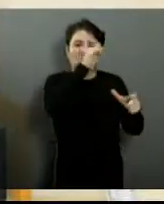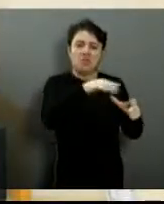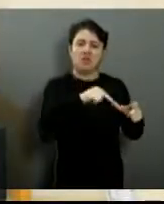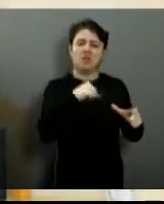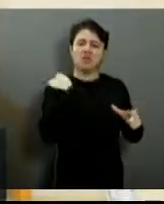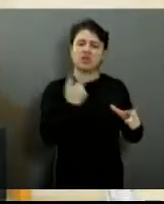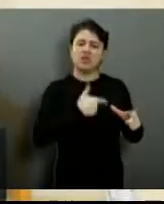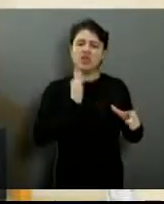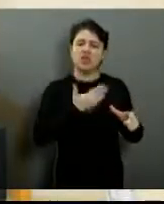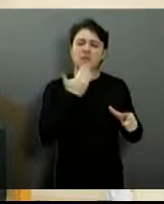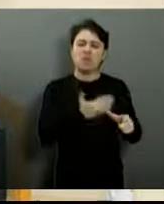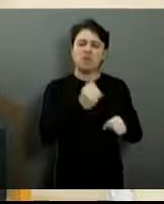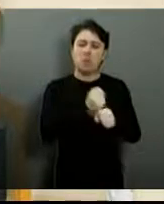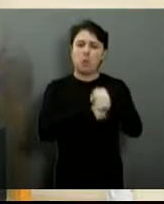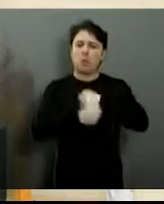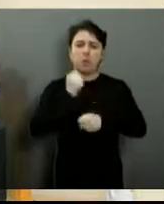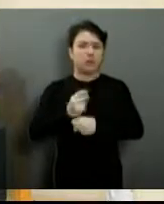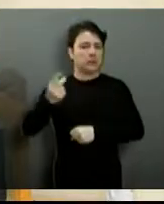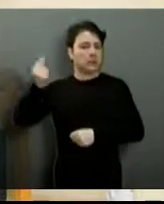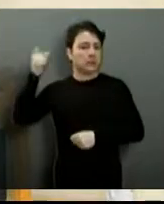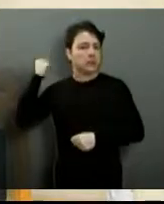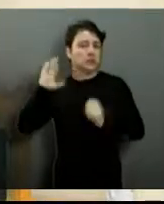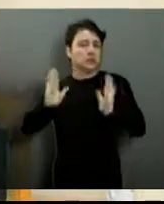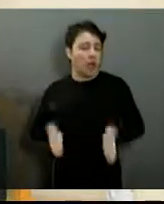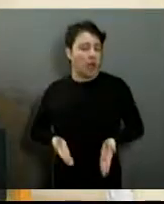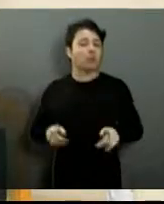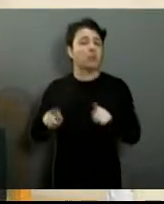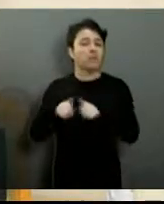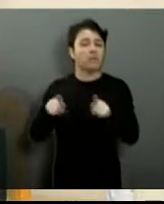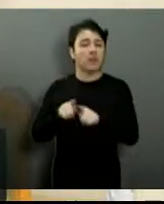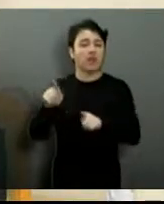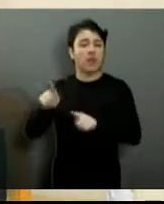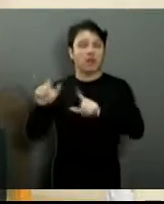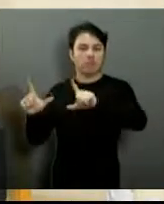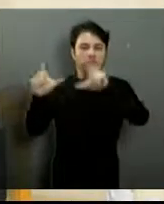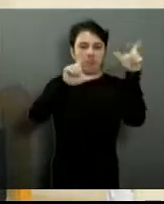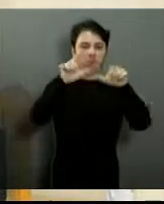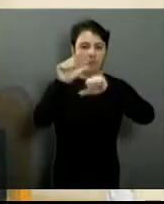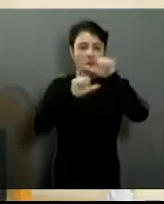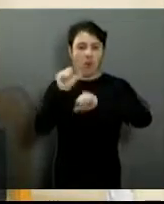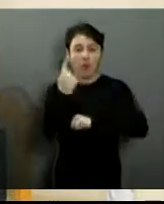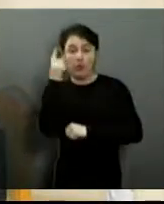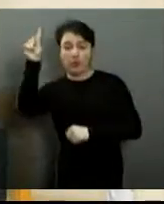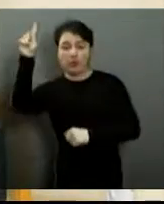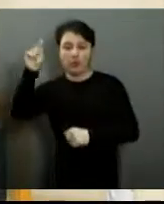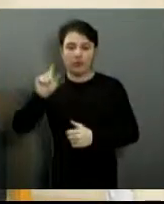pedindo desde 2017, e também essa campanha. Próximo slide, por favor. O último.